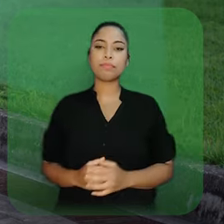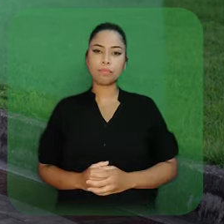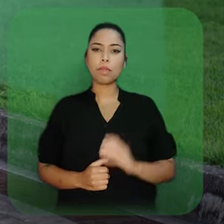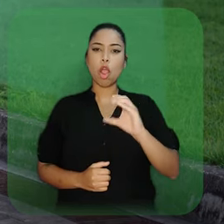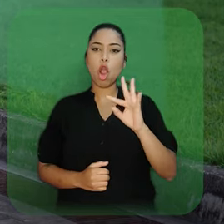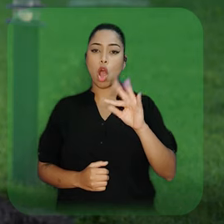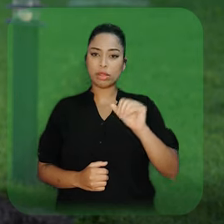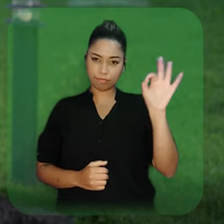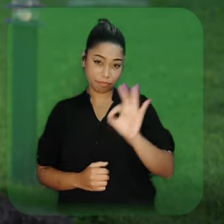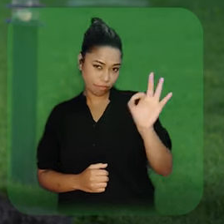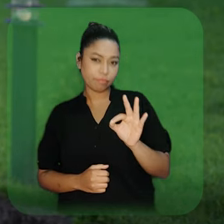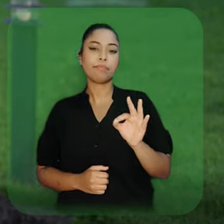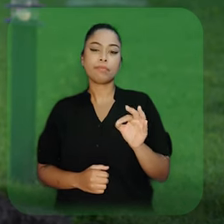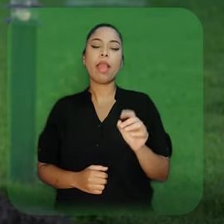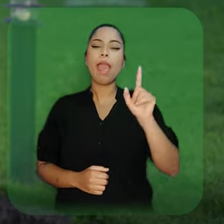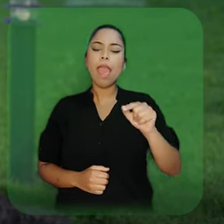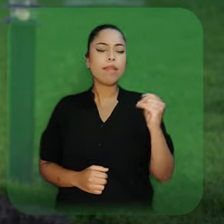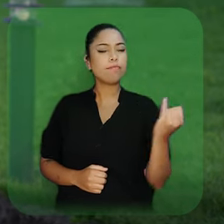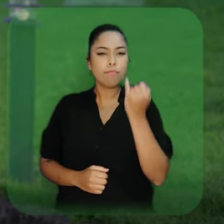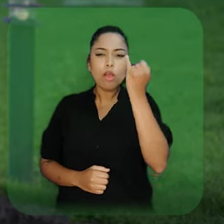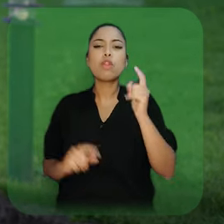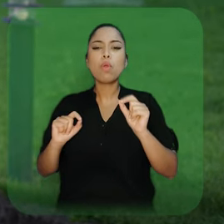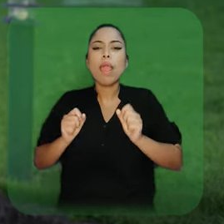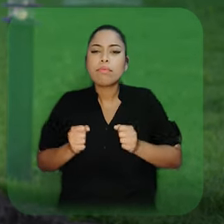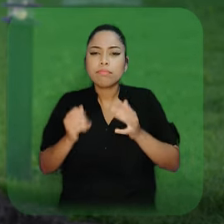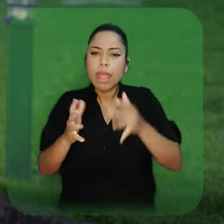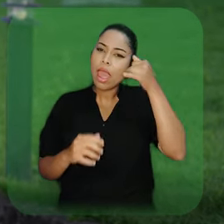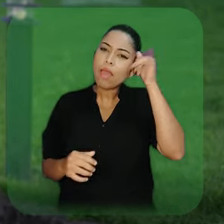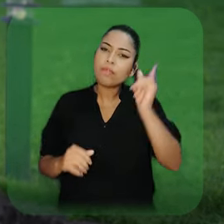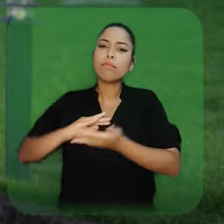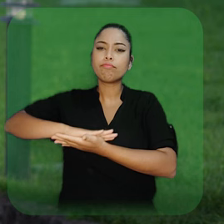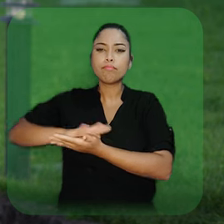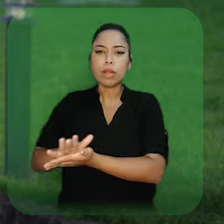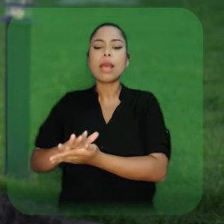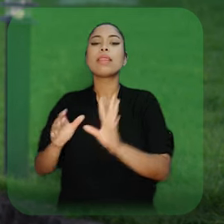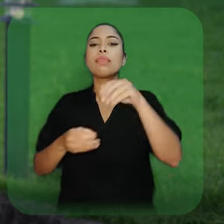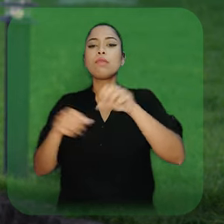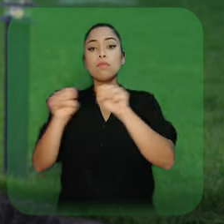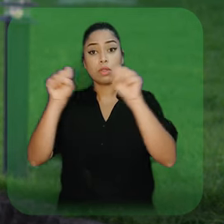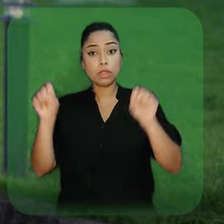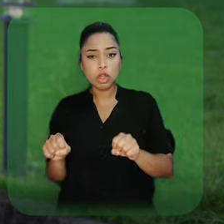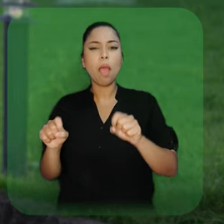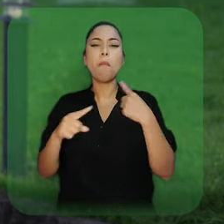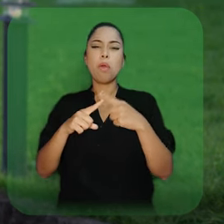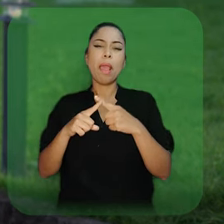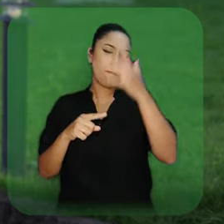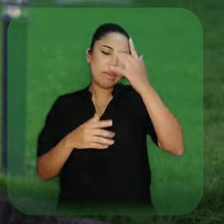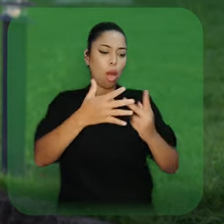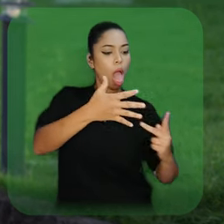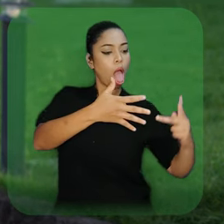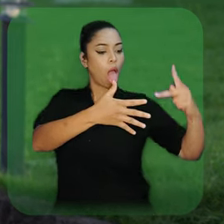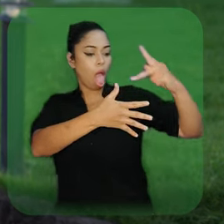das diversas raças. As cotas funcionam como importante iniciativa contra a discriminação em um